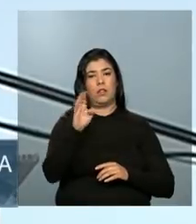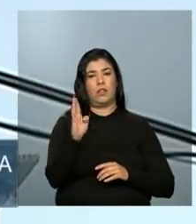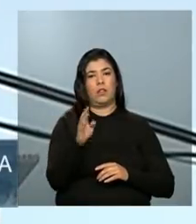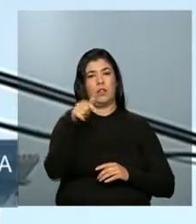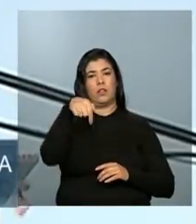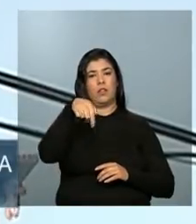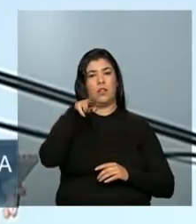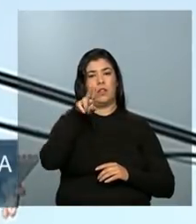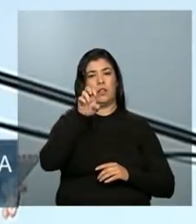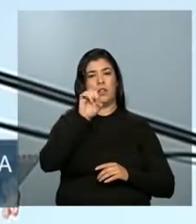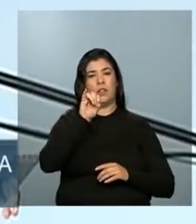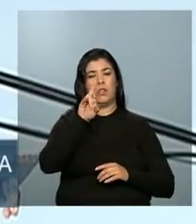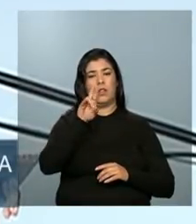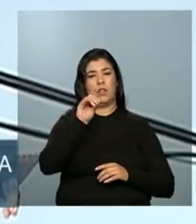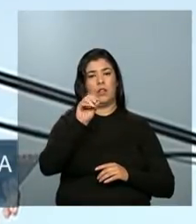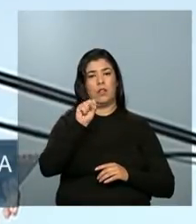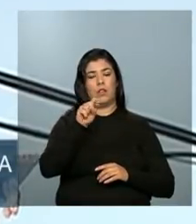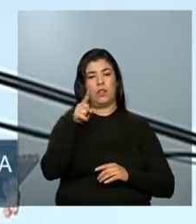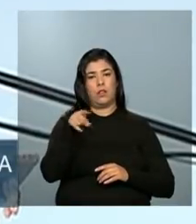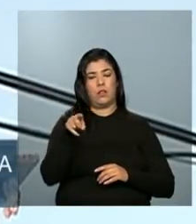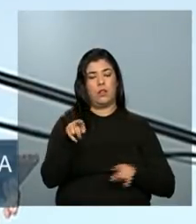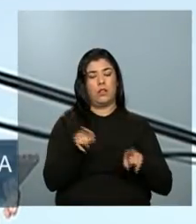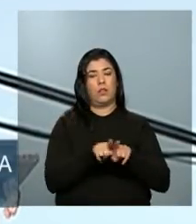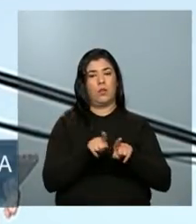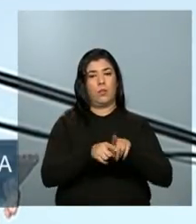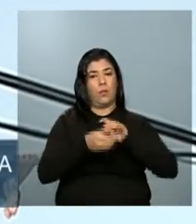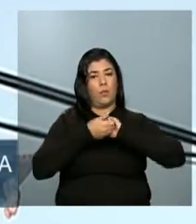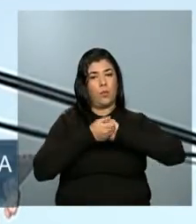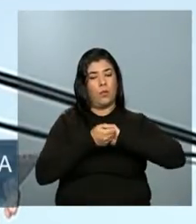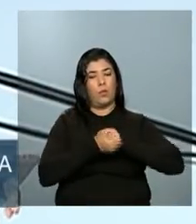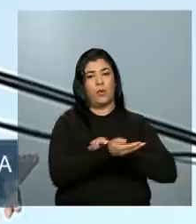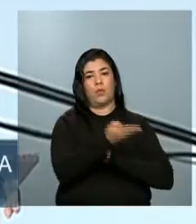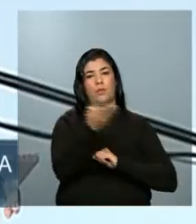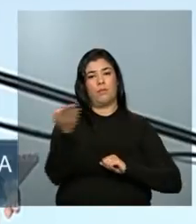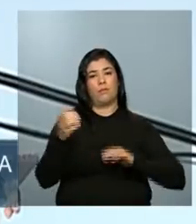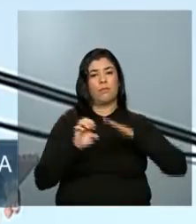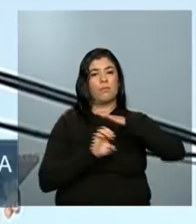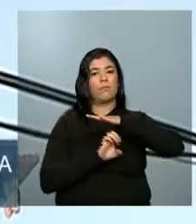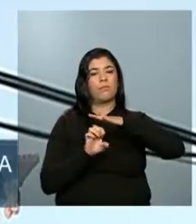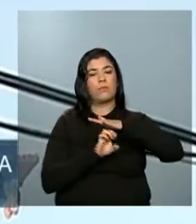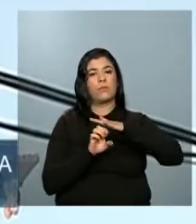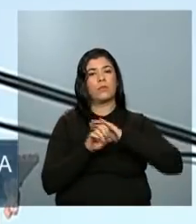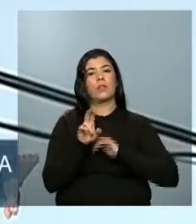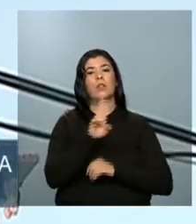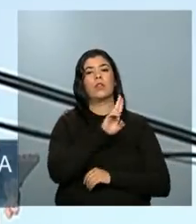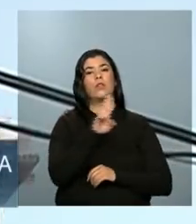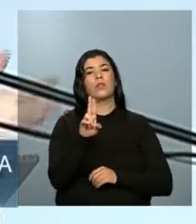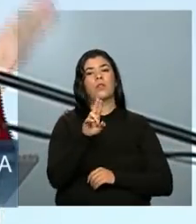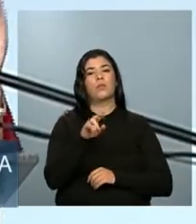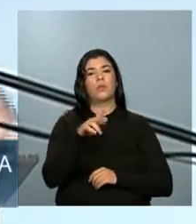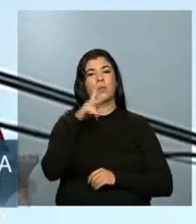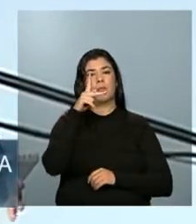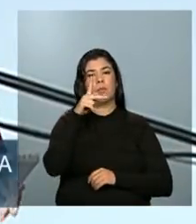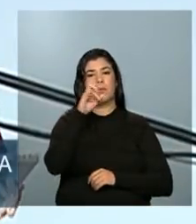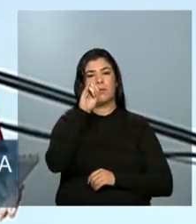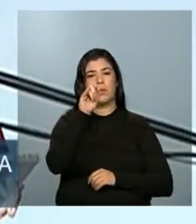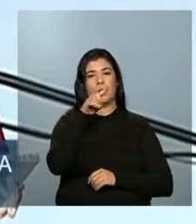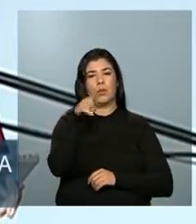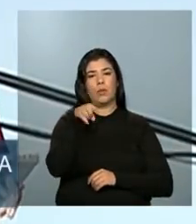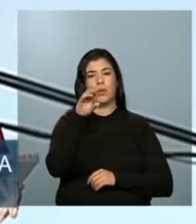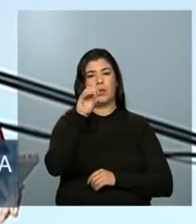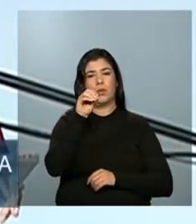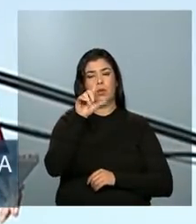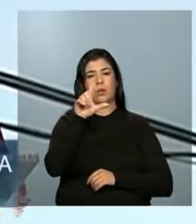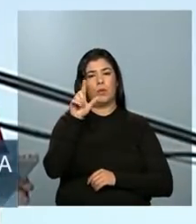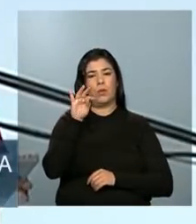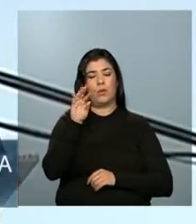Cumprimentar os empresários aqui presentes, Sérgio Pizzolatti, os senhores